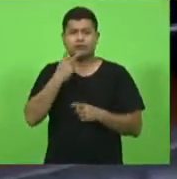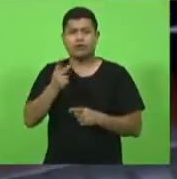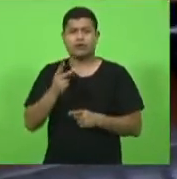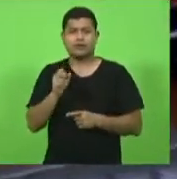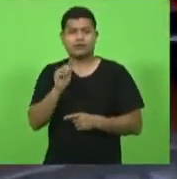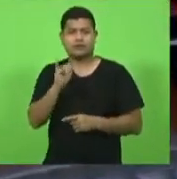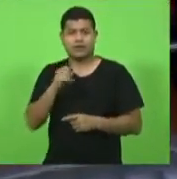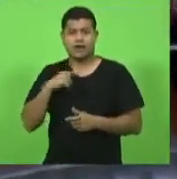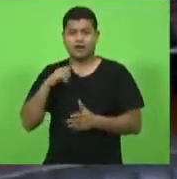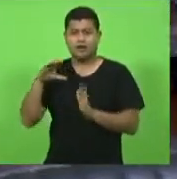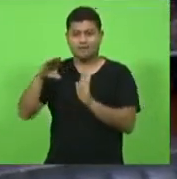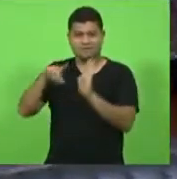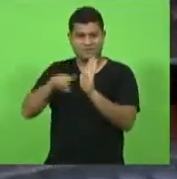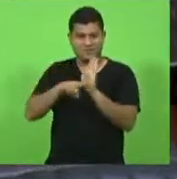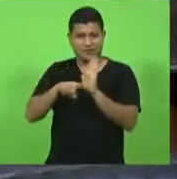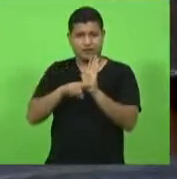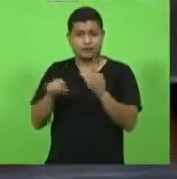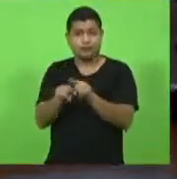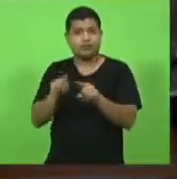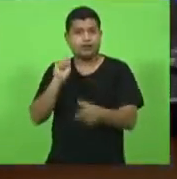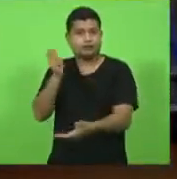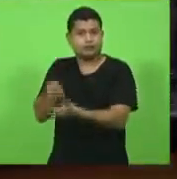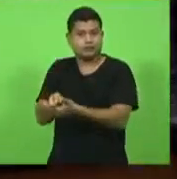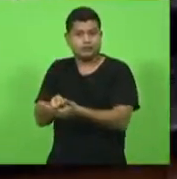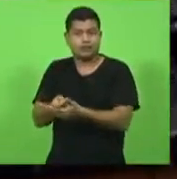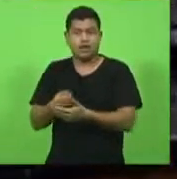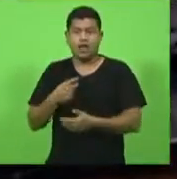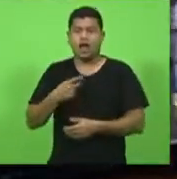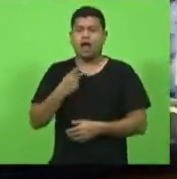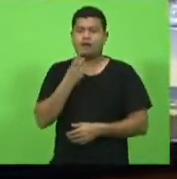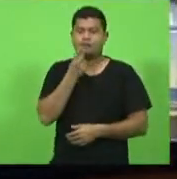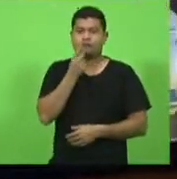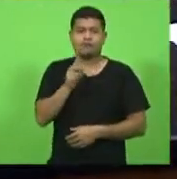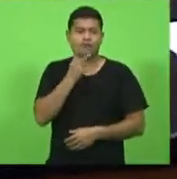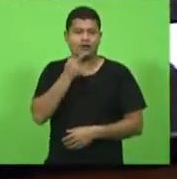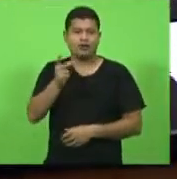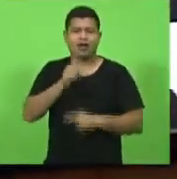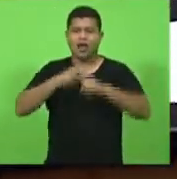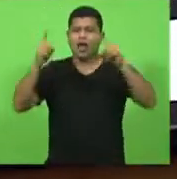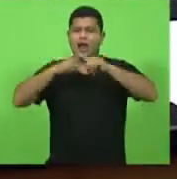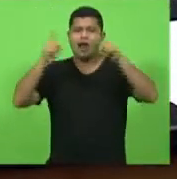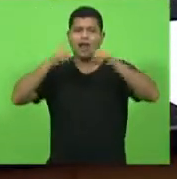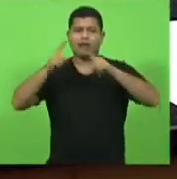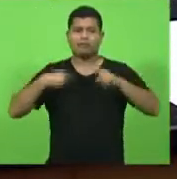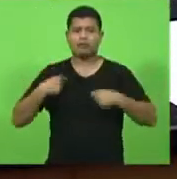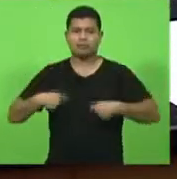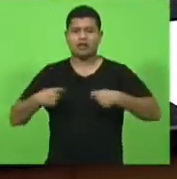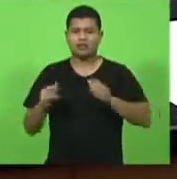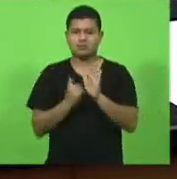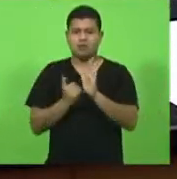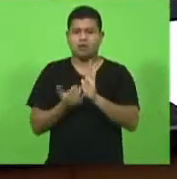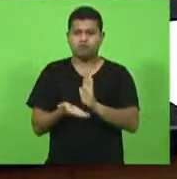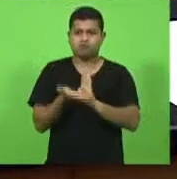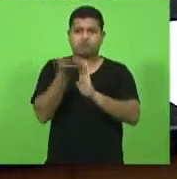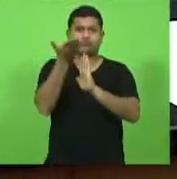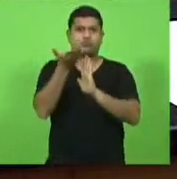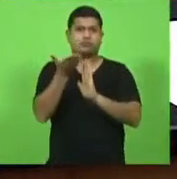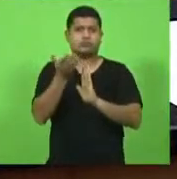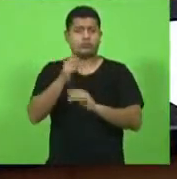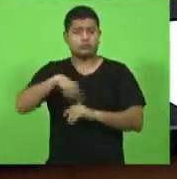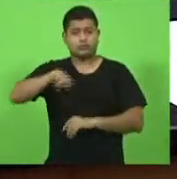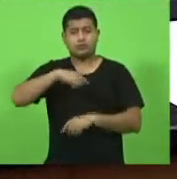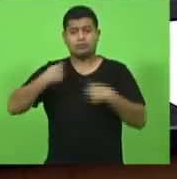nós reclamarmos do preço da gasolina de que o imposto deve aumentar nós temos então que